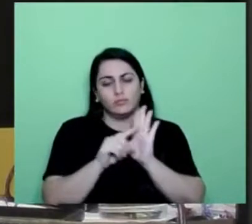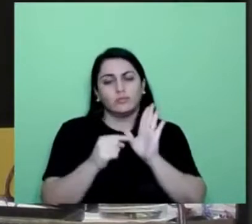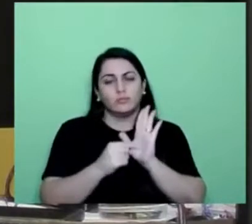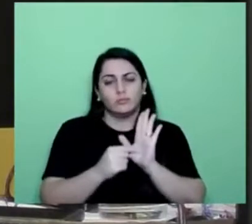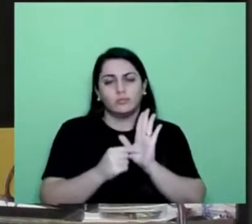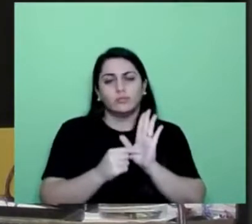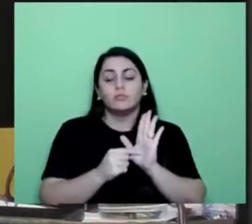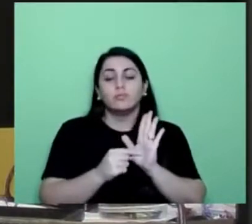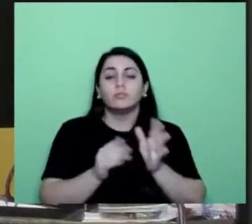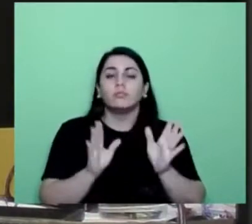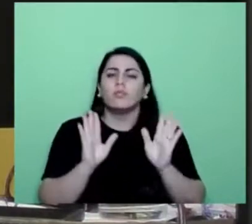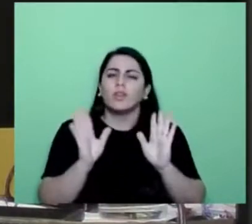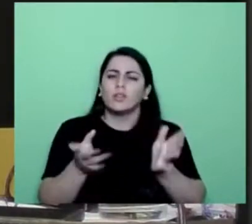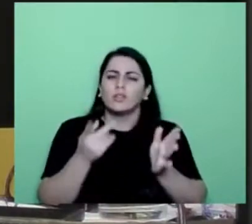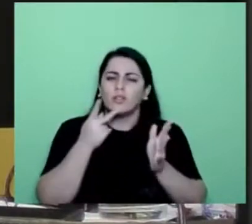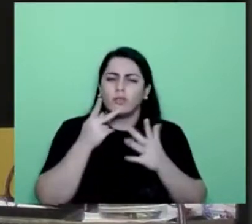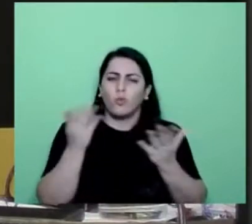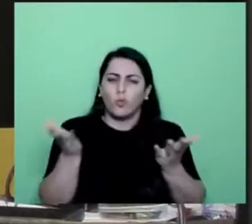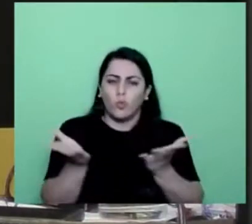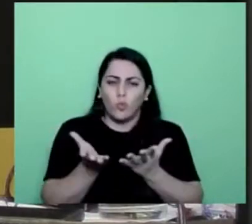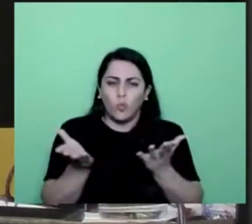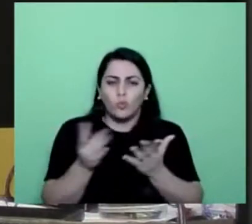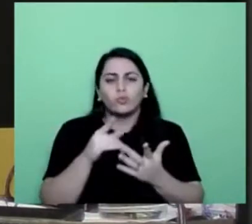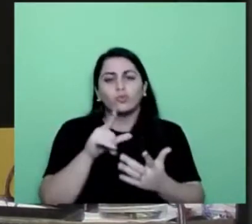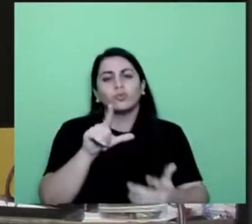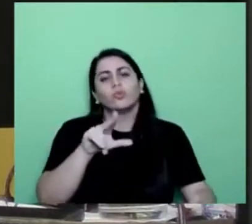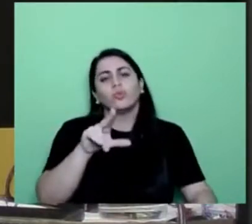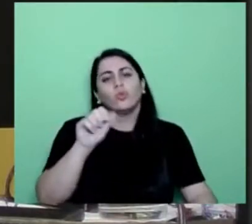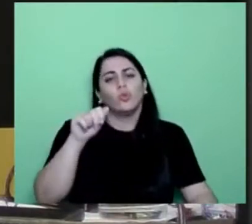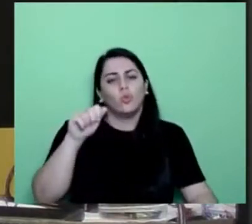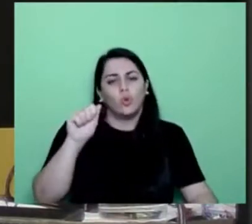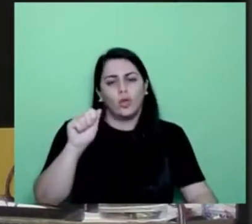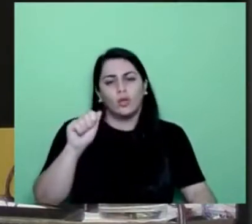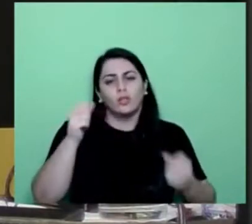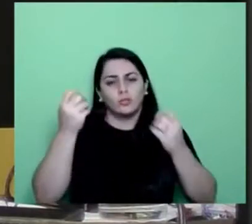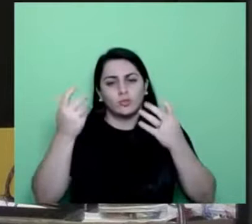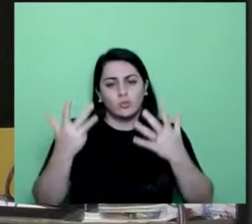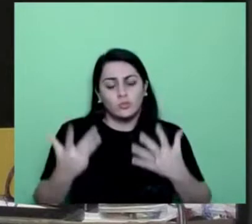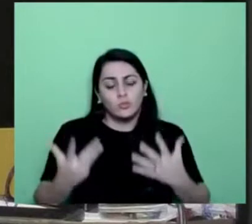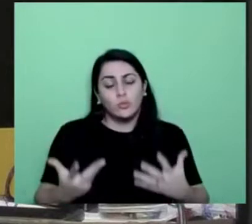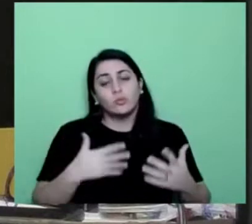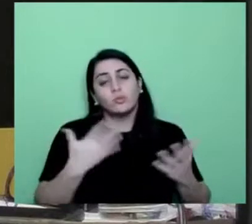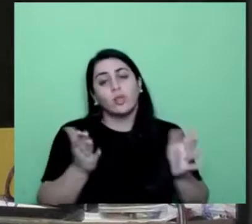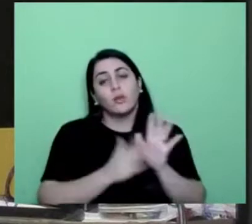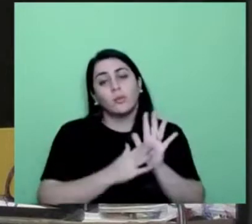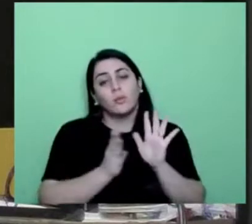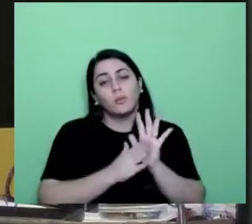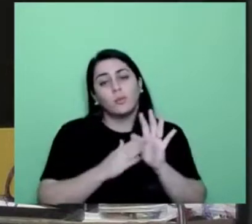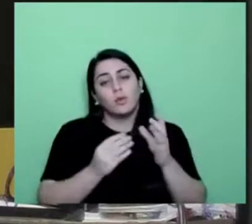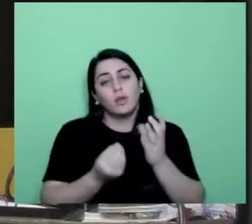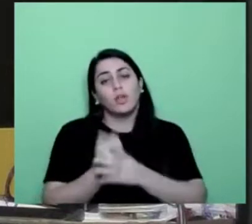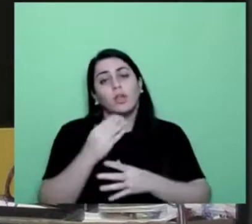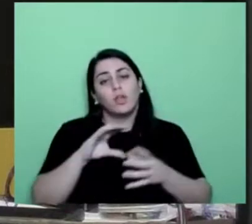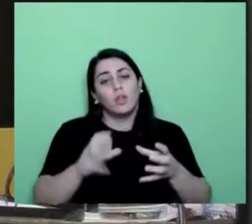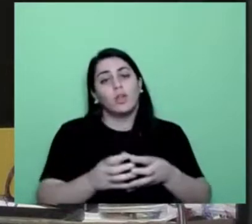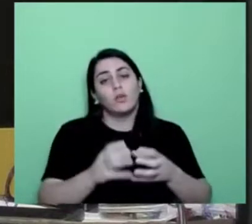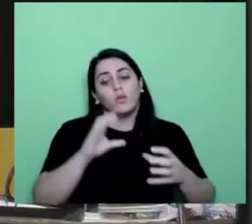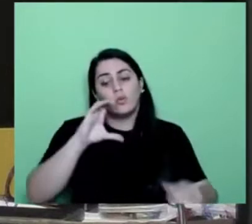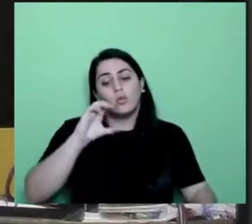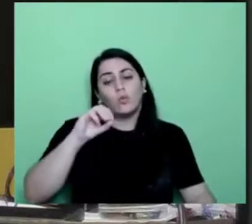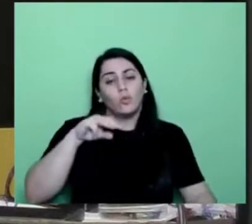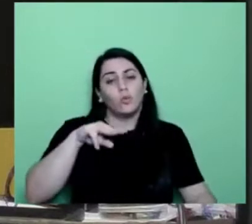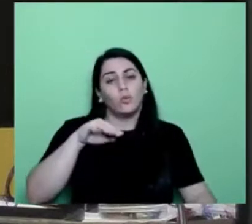Já foi falado hoje. A Luana efetivou muito bem, mas vamos lá. Ele propõe a criação de um comitê com representantes das